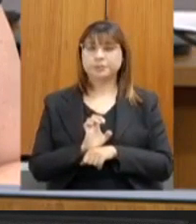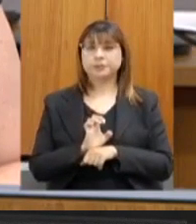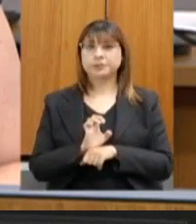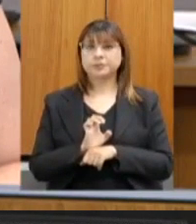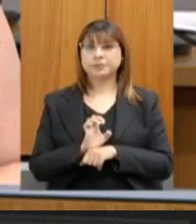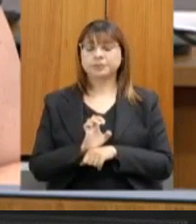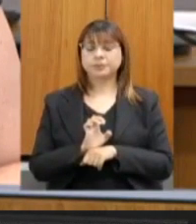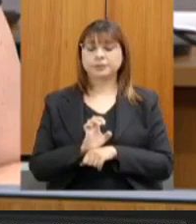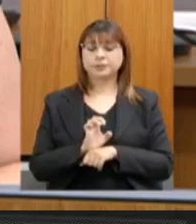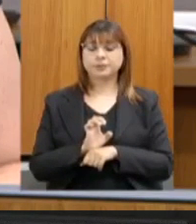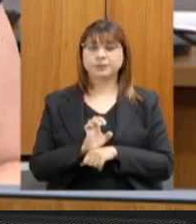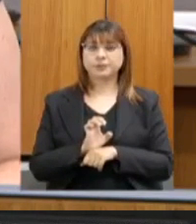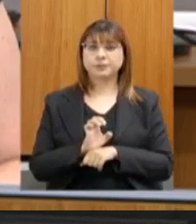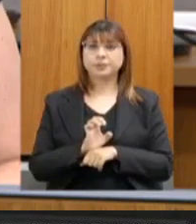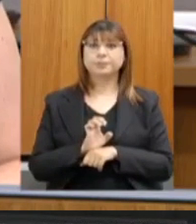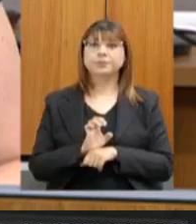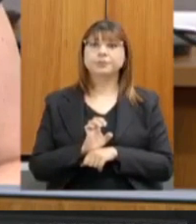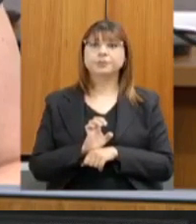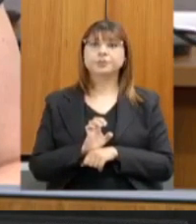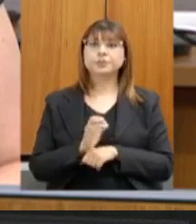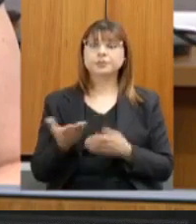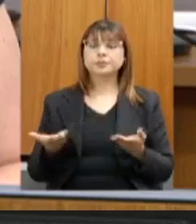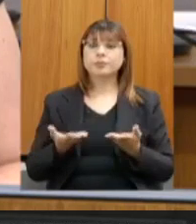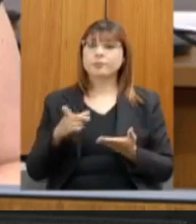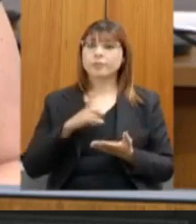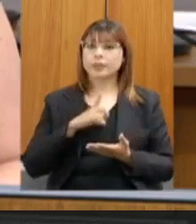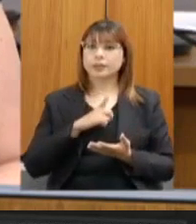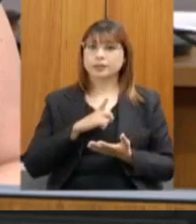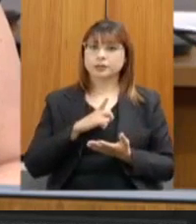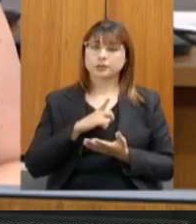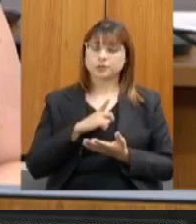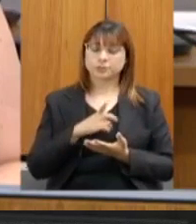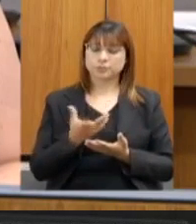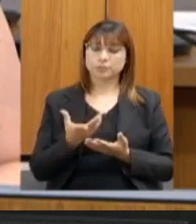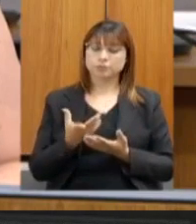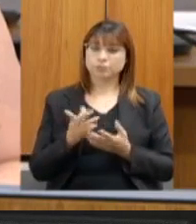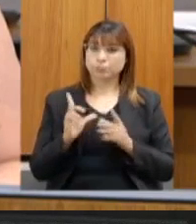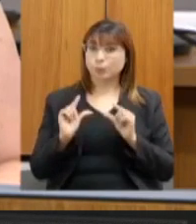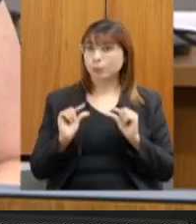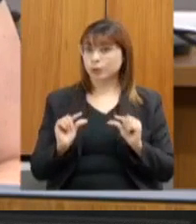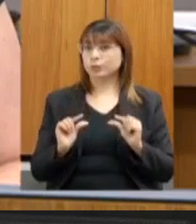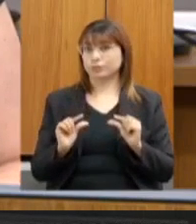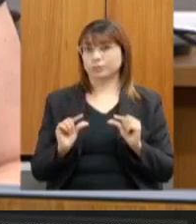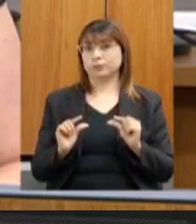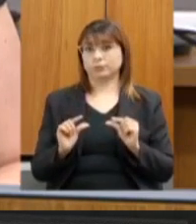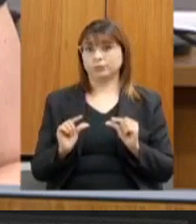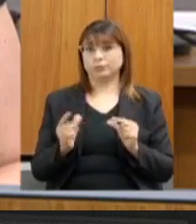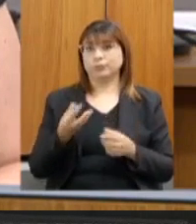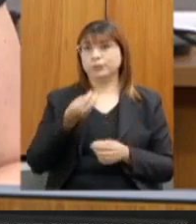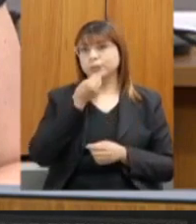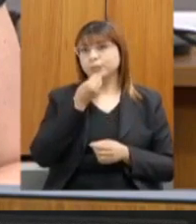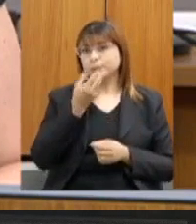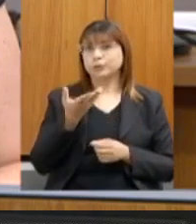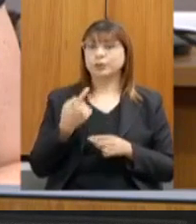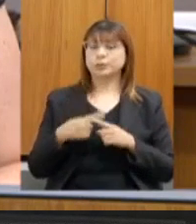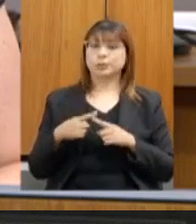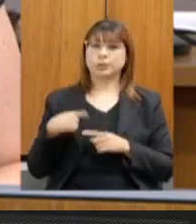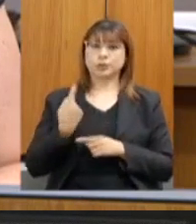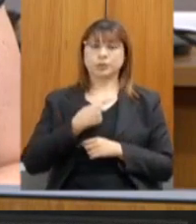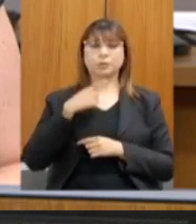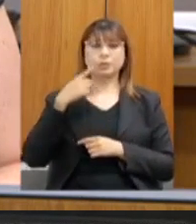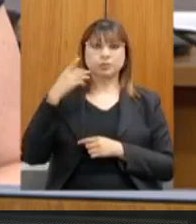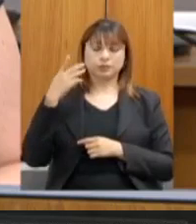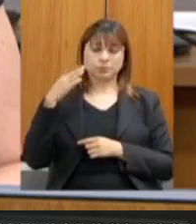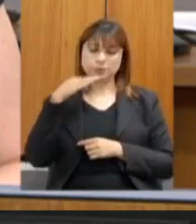Hoje, a gente tem índices muito aquém do que a gente deveria em termos, considerando que a gente tem